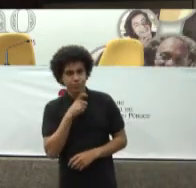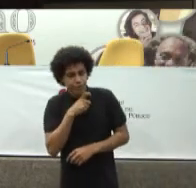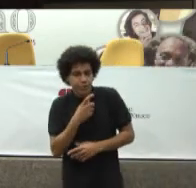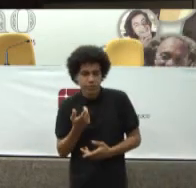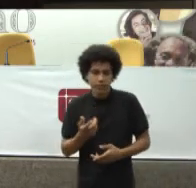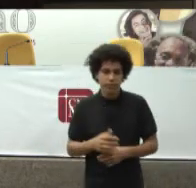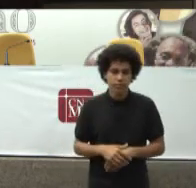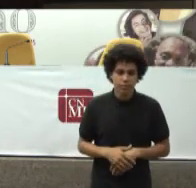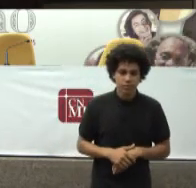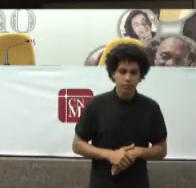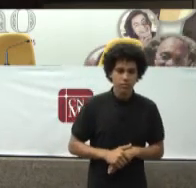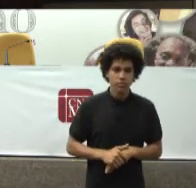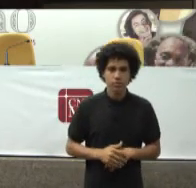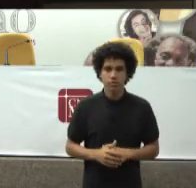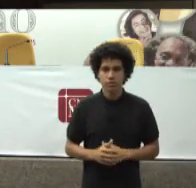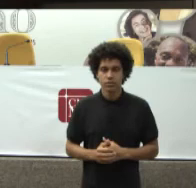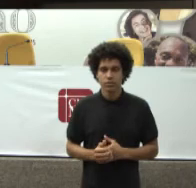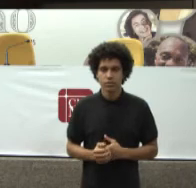Obrigado